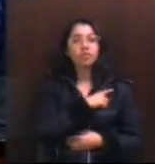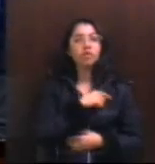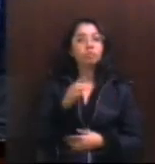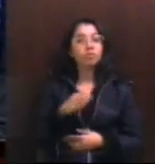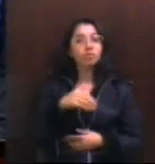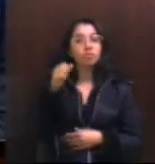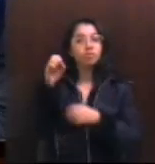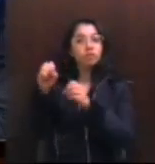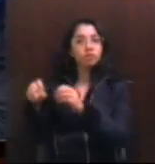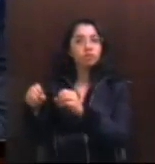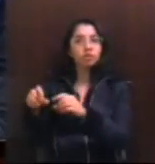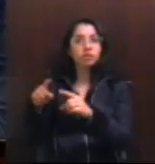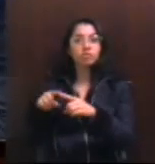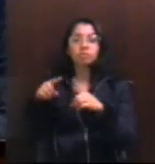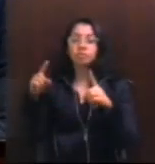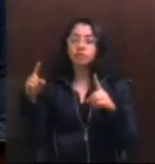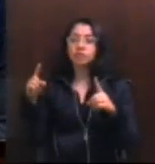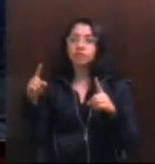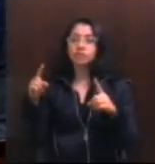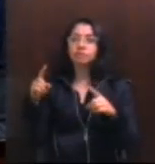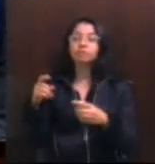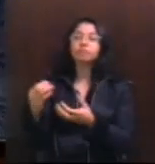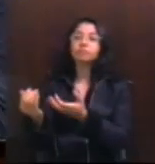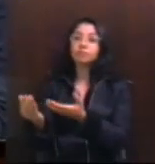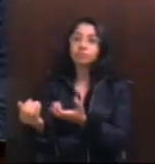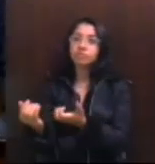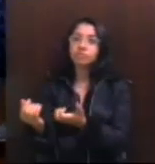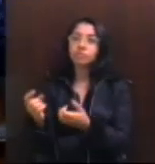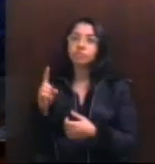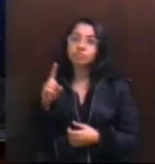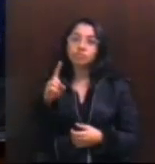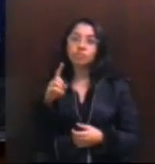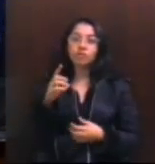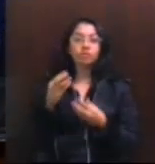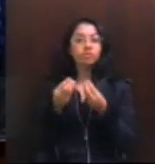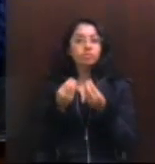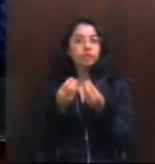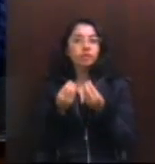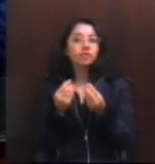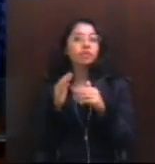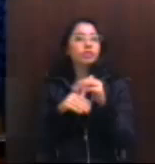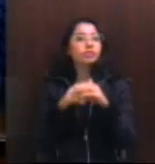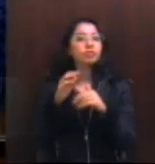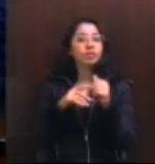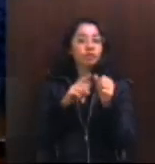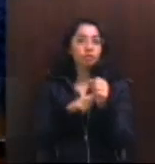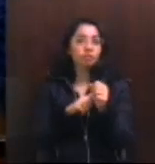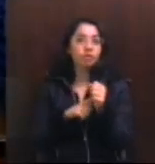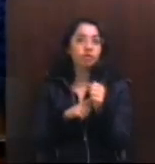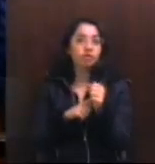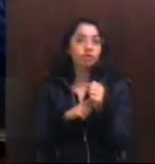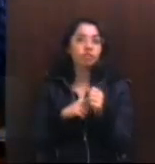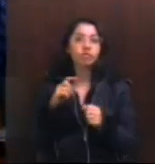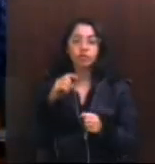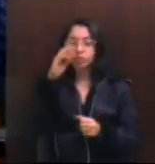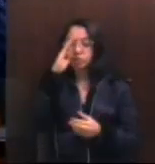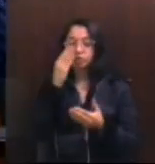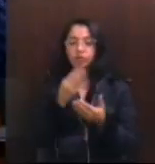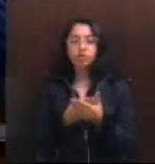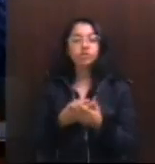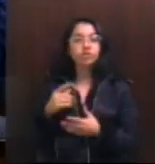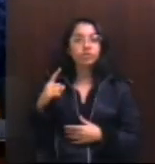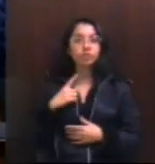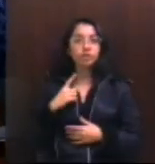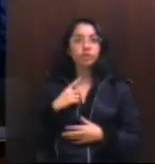melhoria da educação. Mas, bem, esses jovens, eles não se mobilizam no momento qualquer do nosso país. E isso, eu creio que tem uma